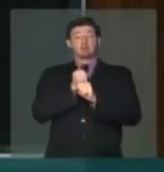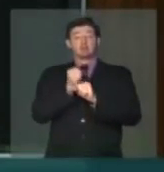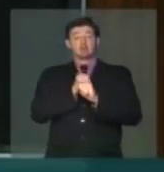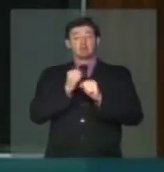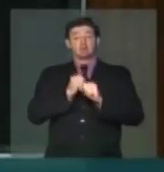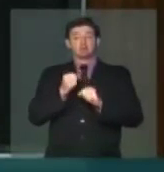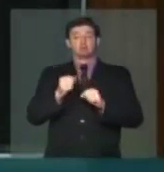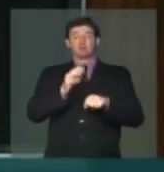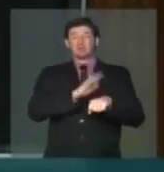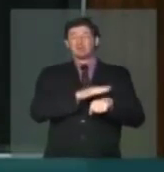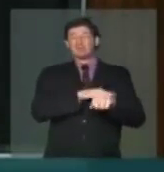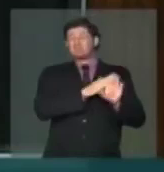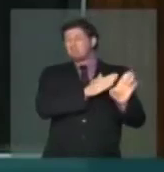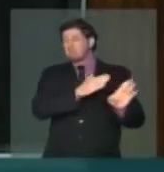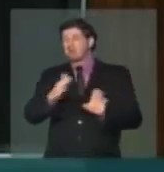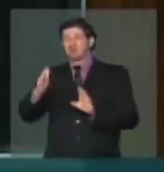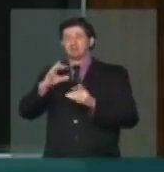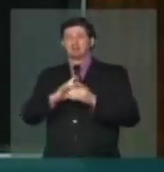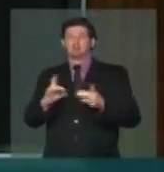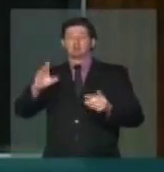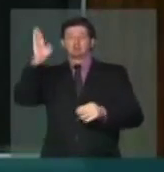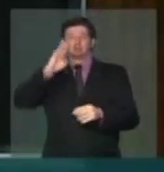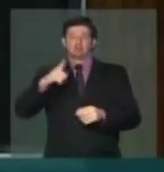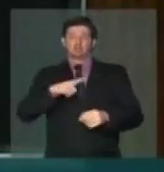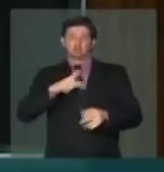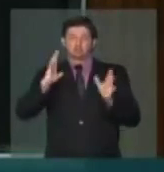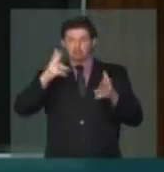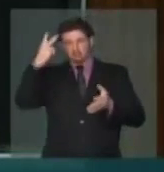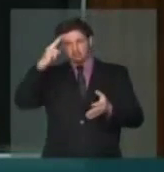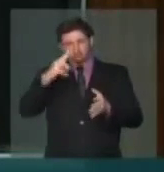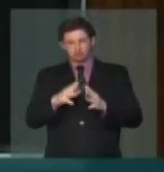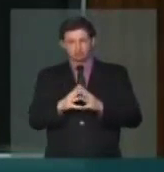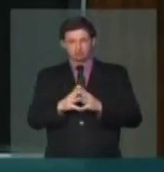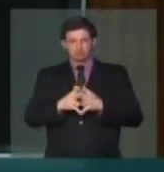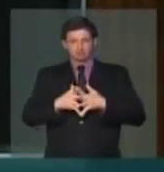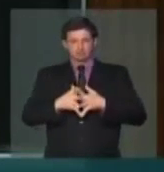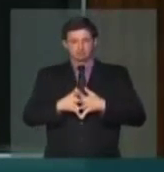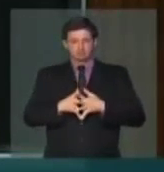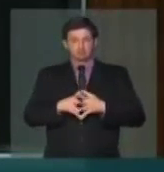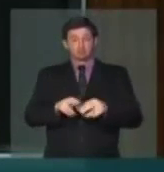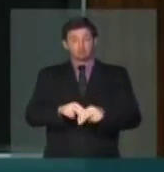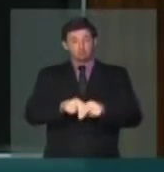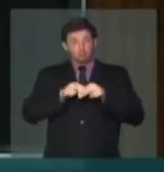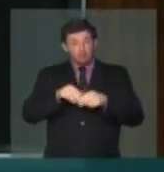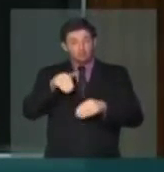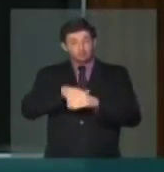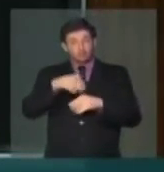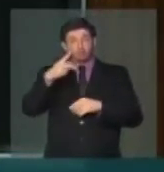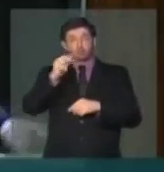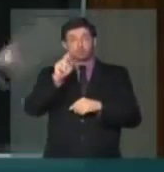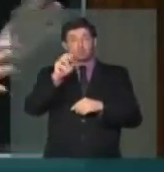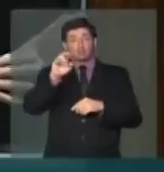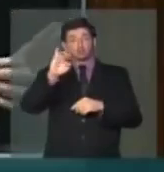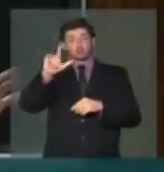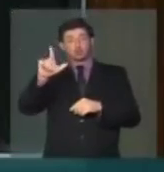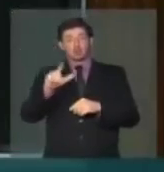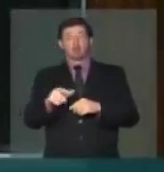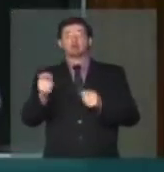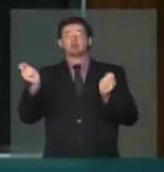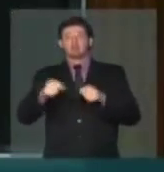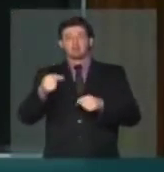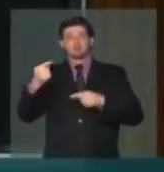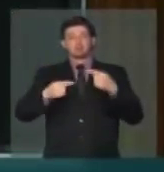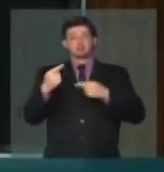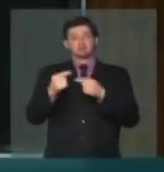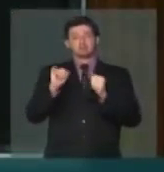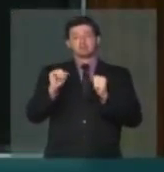mais longo período de democracia brasileira que nós tivemos na nossa história. Através do voto proporcional. Podemos discutir